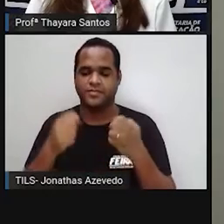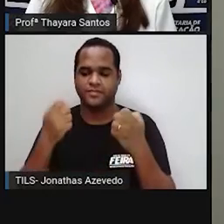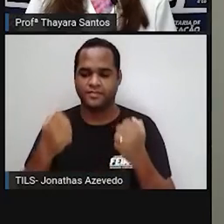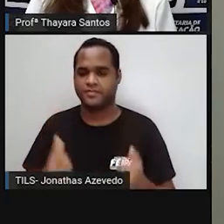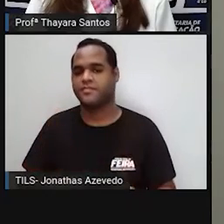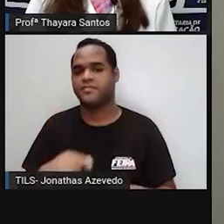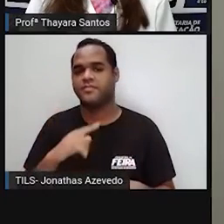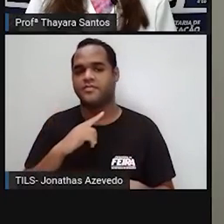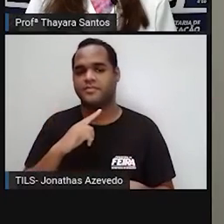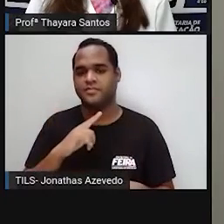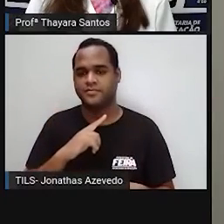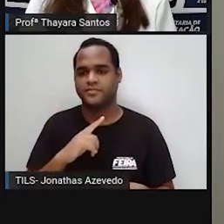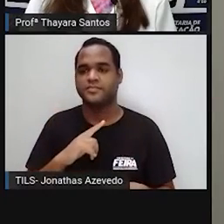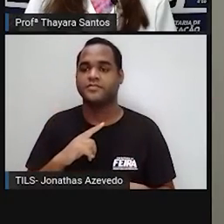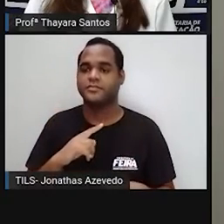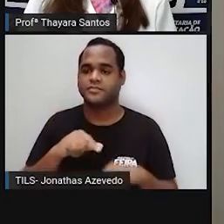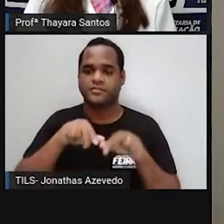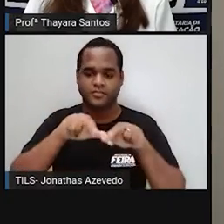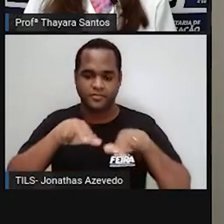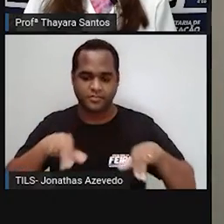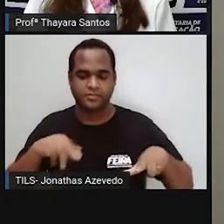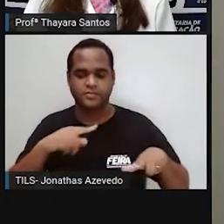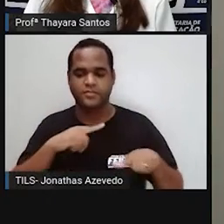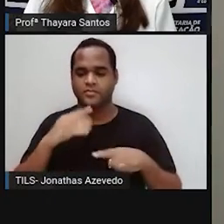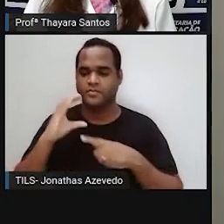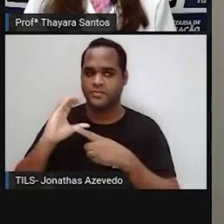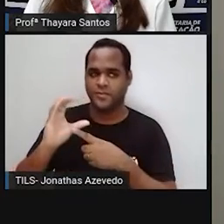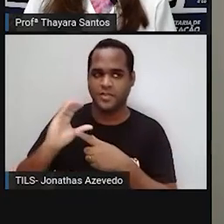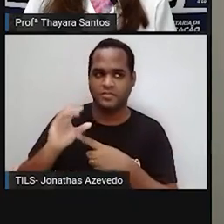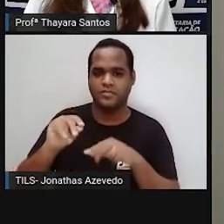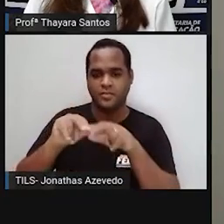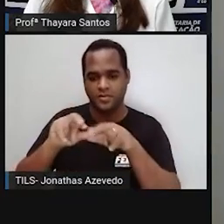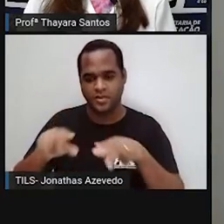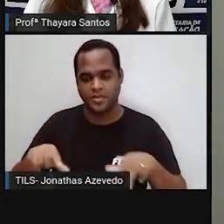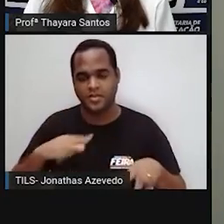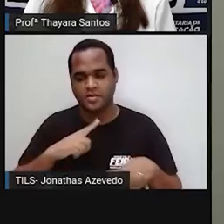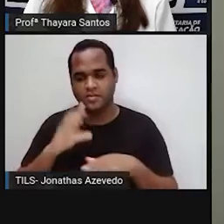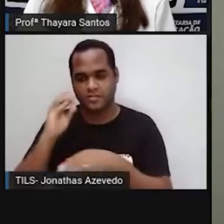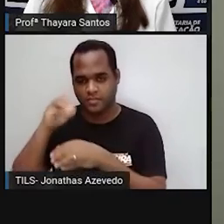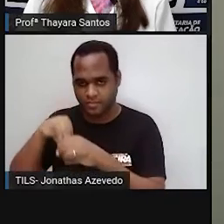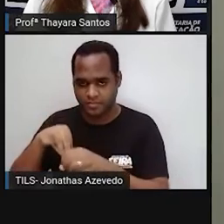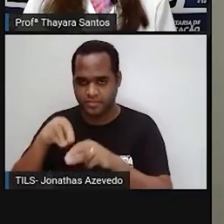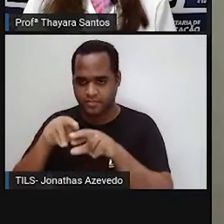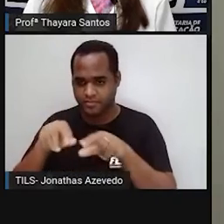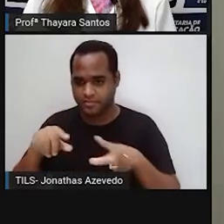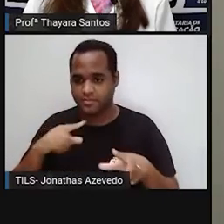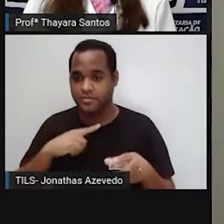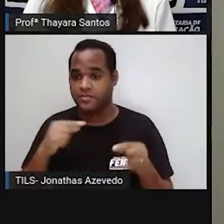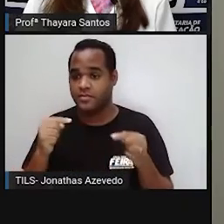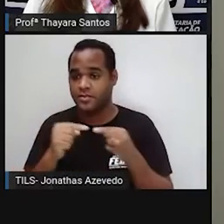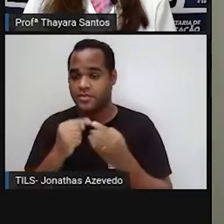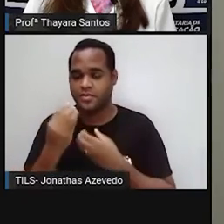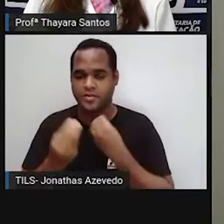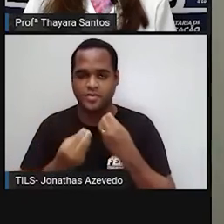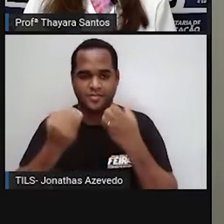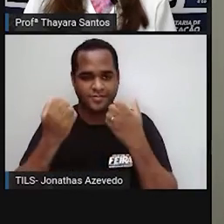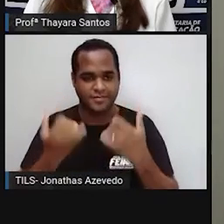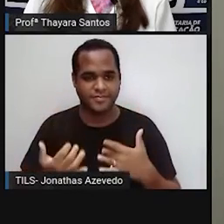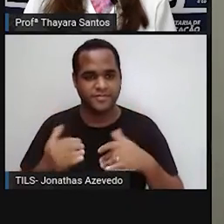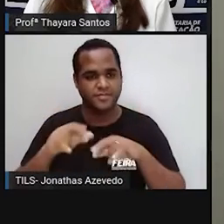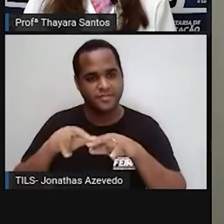do clima, ao regulador térmico do planeta, às correntes marinhas.